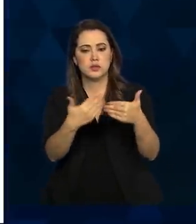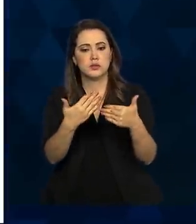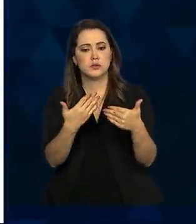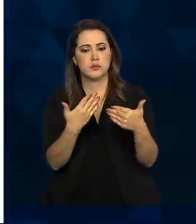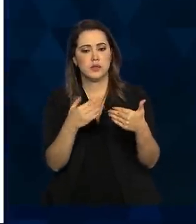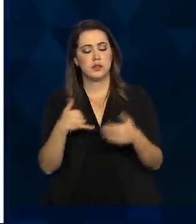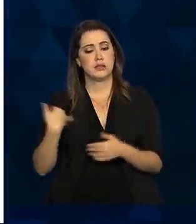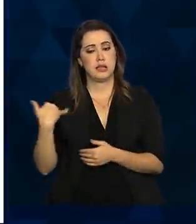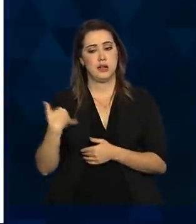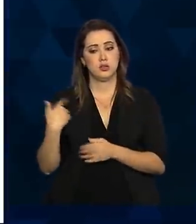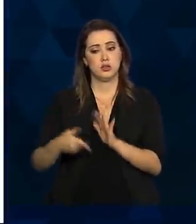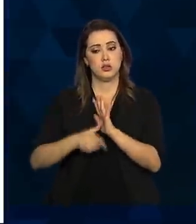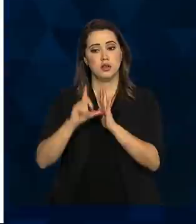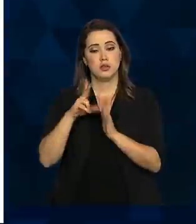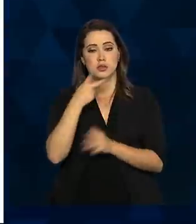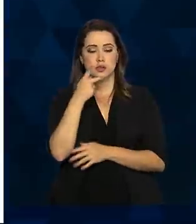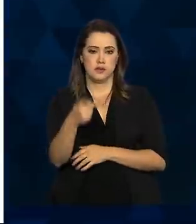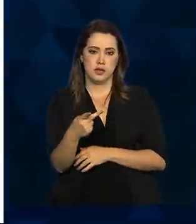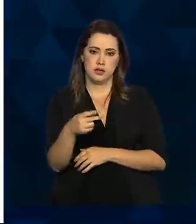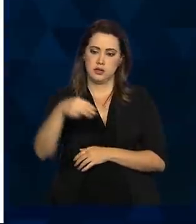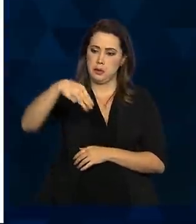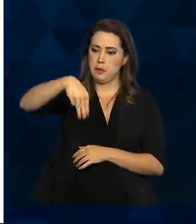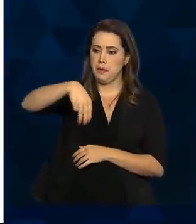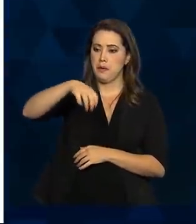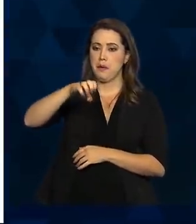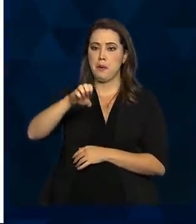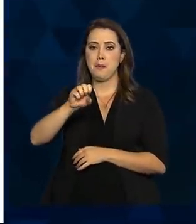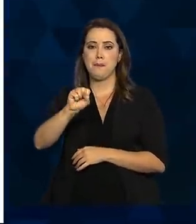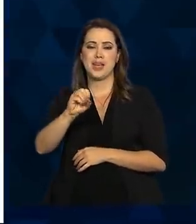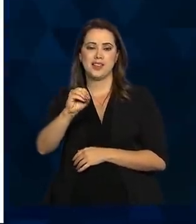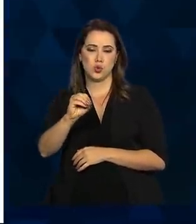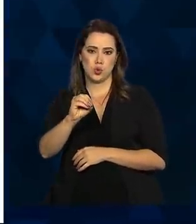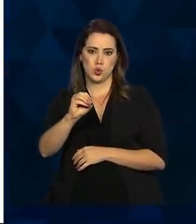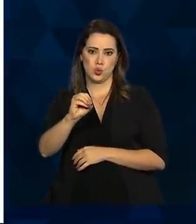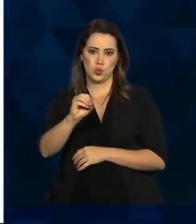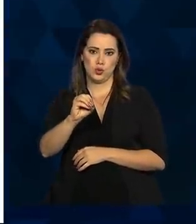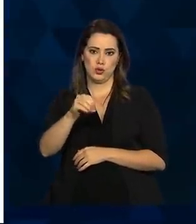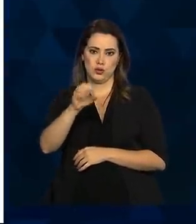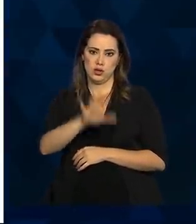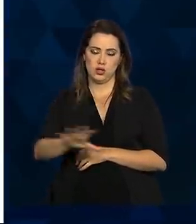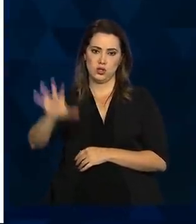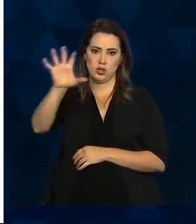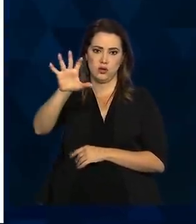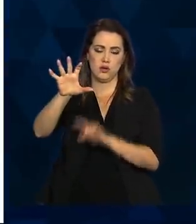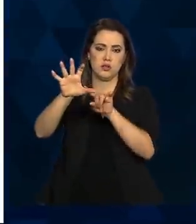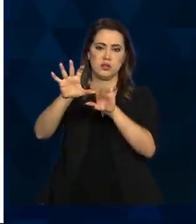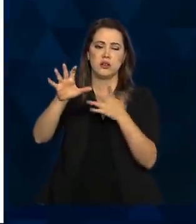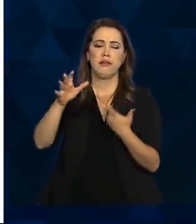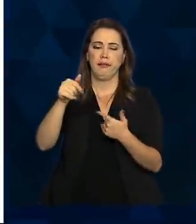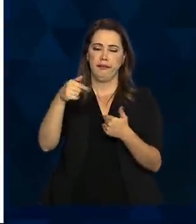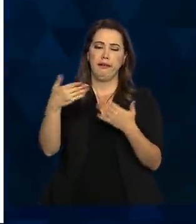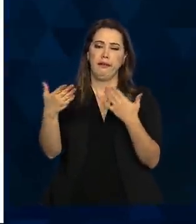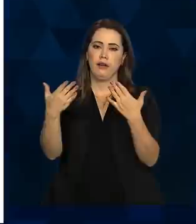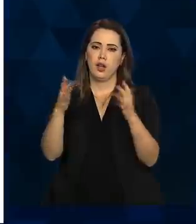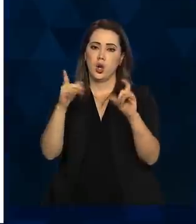idade, antes se chamavam de mesorregiões, e o IBGE, alguns anos atrás, mudou para regiões intermediárias.